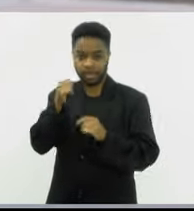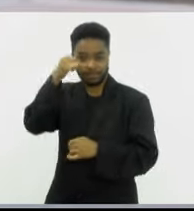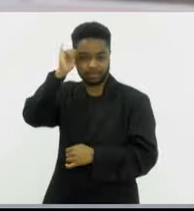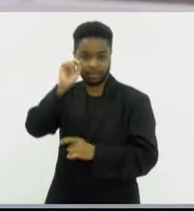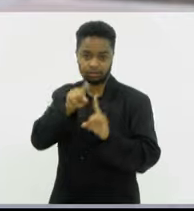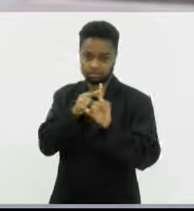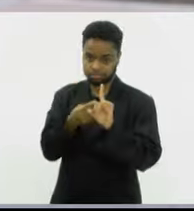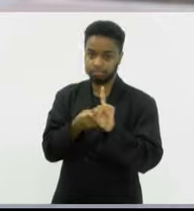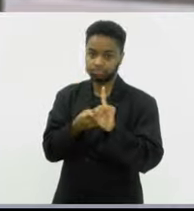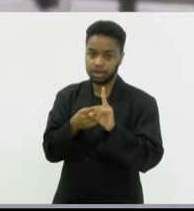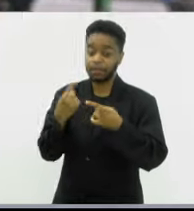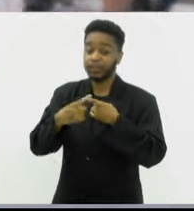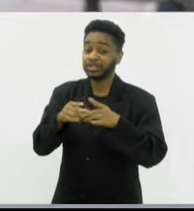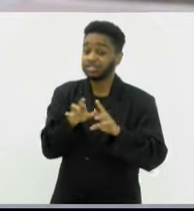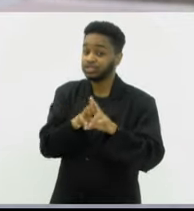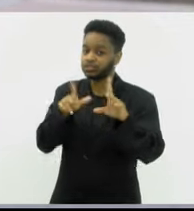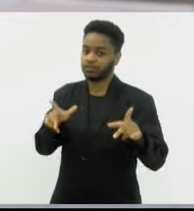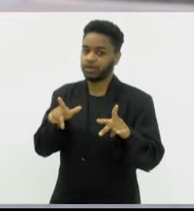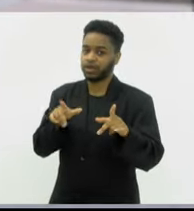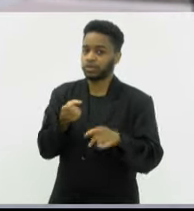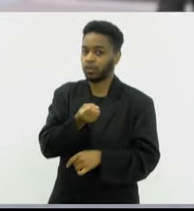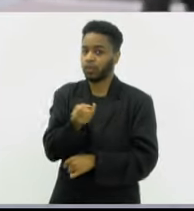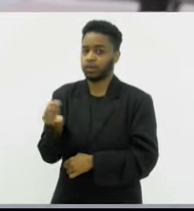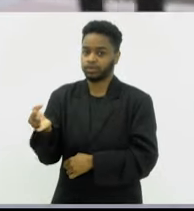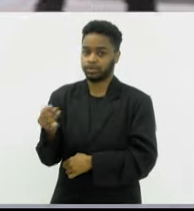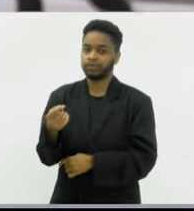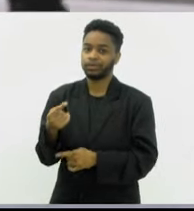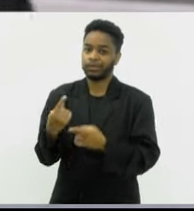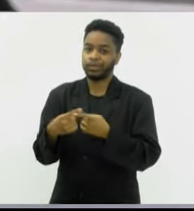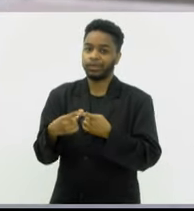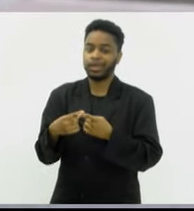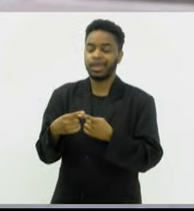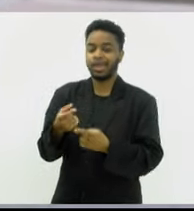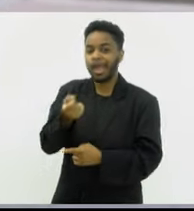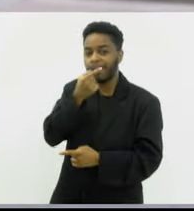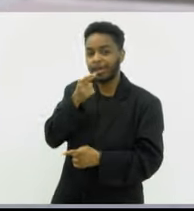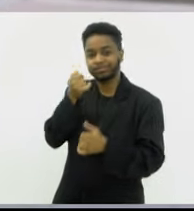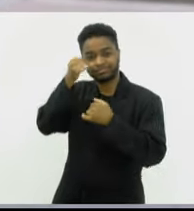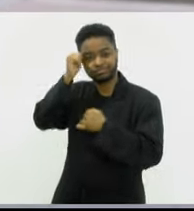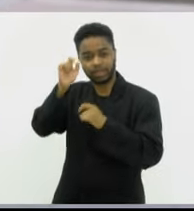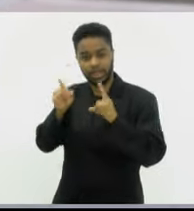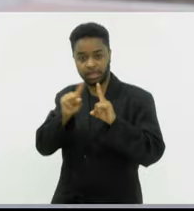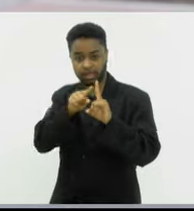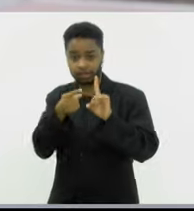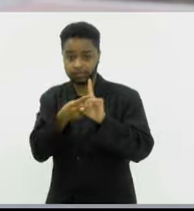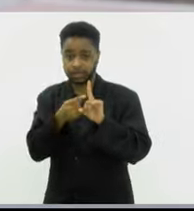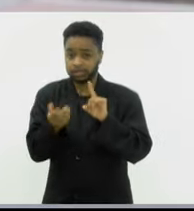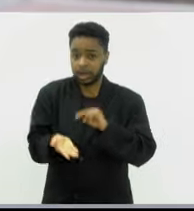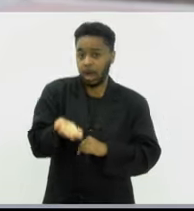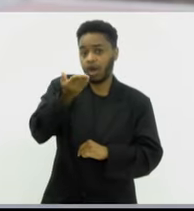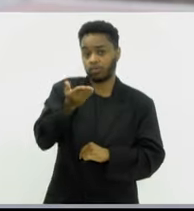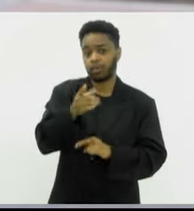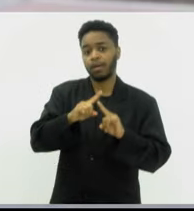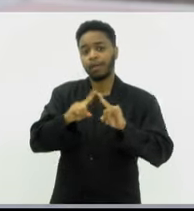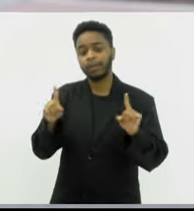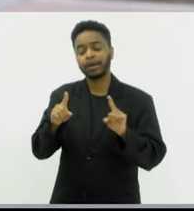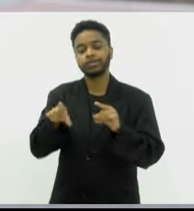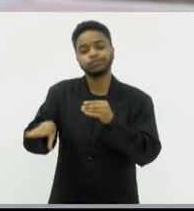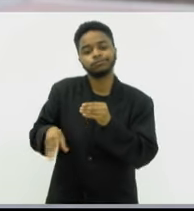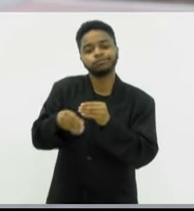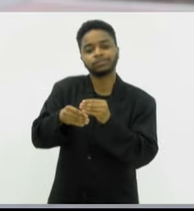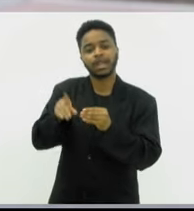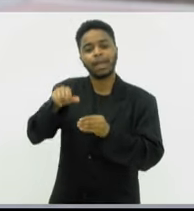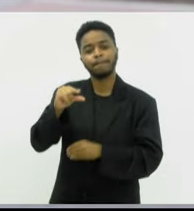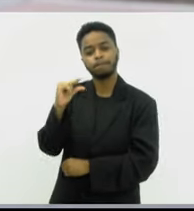das dosagens da pílula anticoncepcional, que são doses muito acima. A reposição são doses baixas, fisiológicas, para aquele